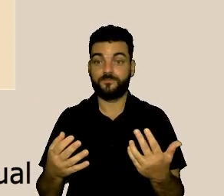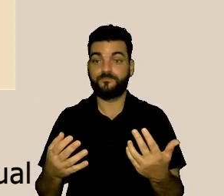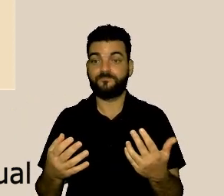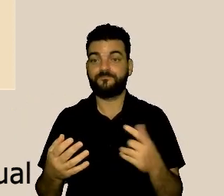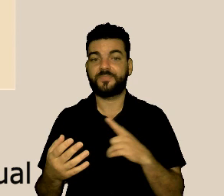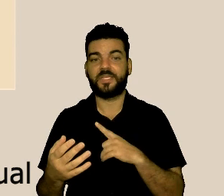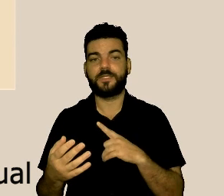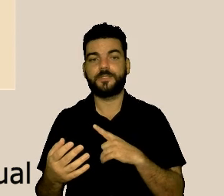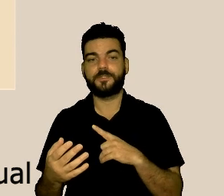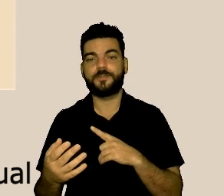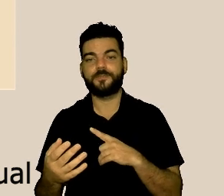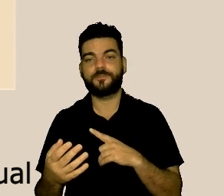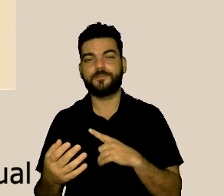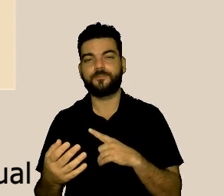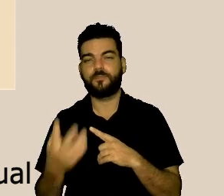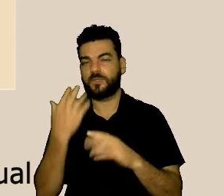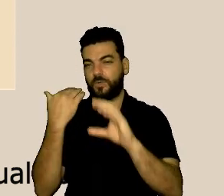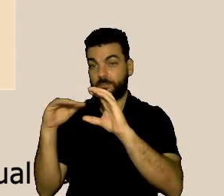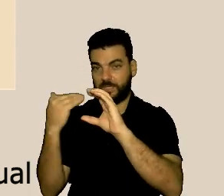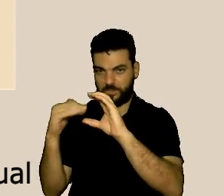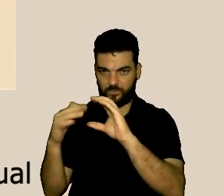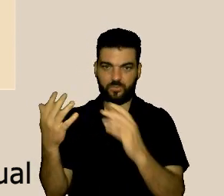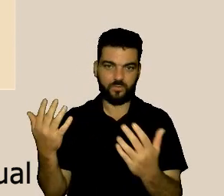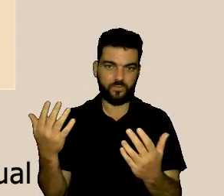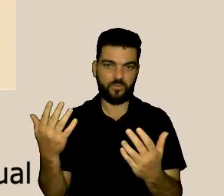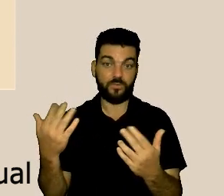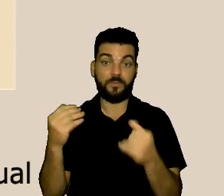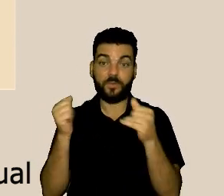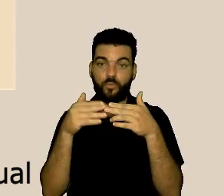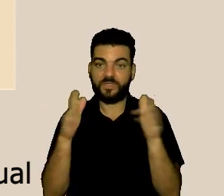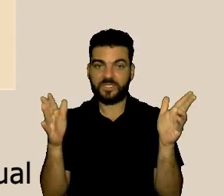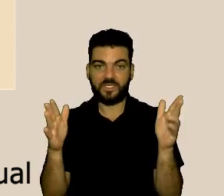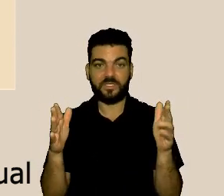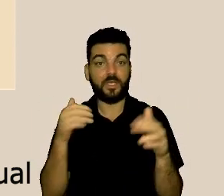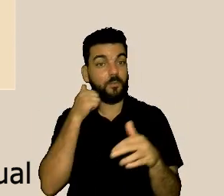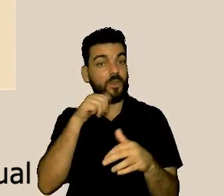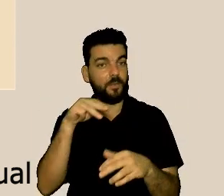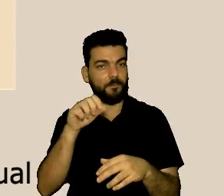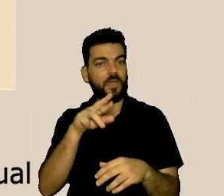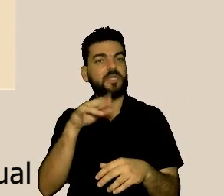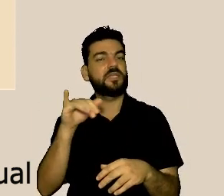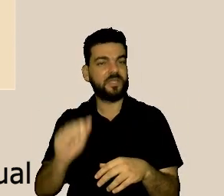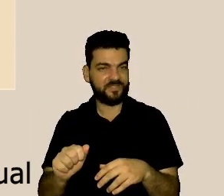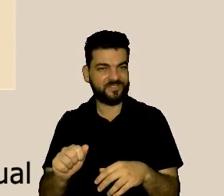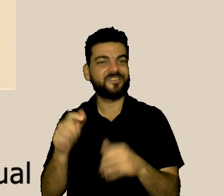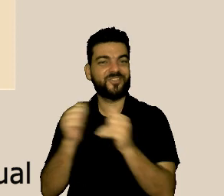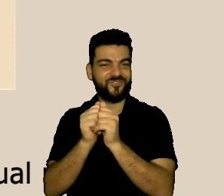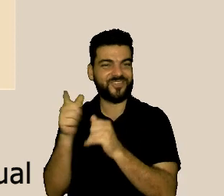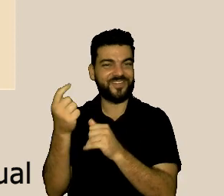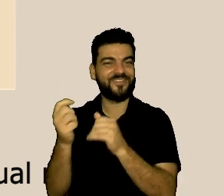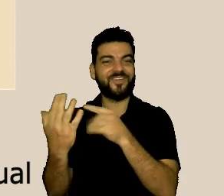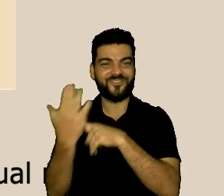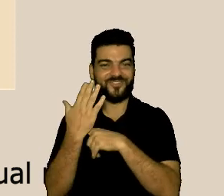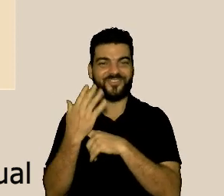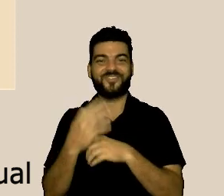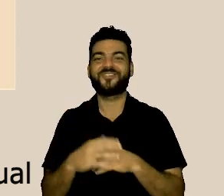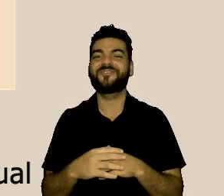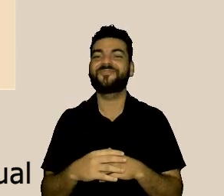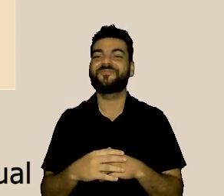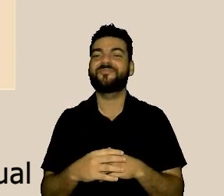um e-mail logo que a gente começou a Mariana que está aqui dividindo me ajudando